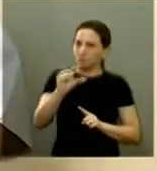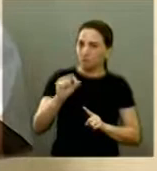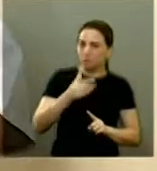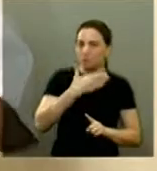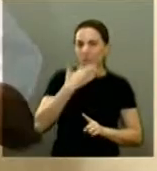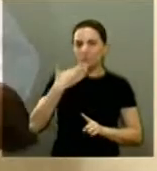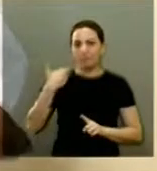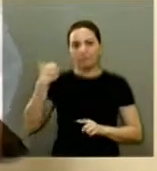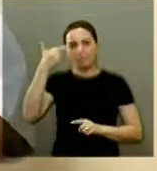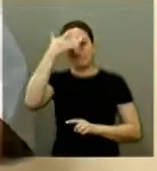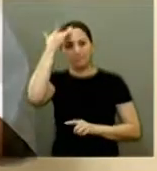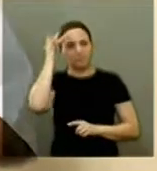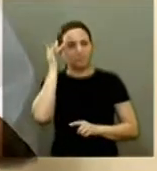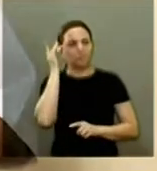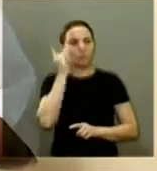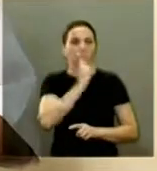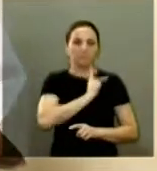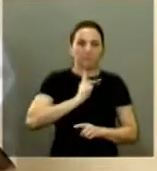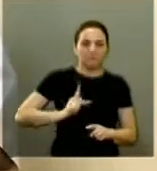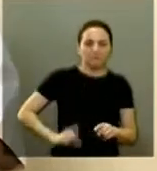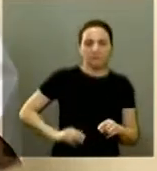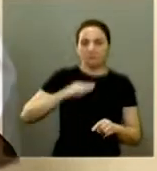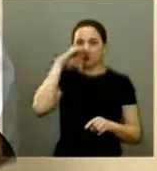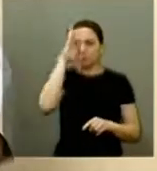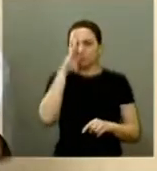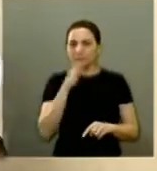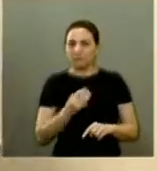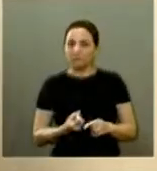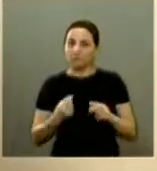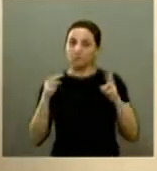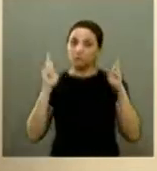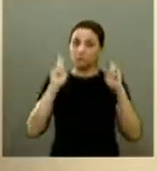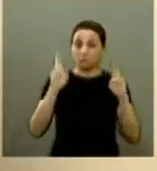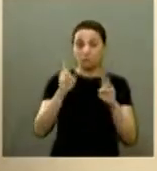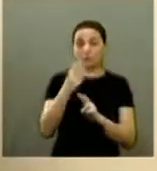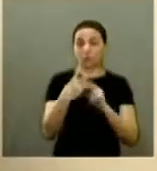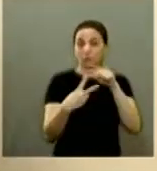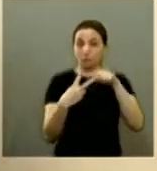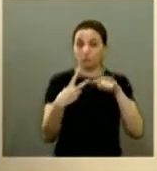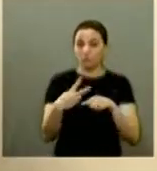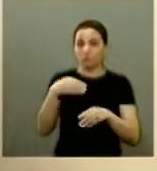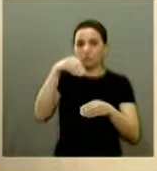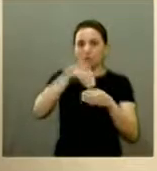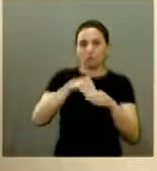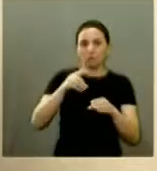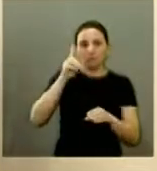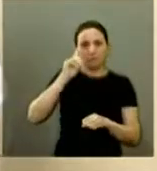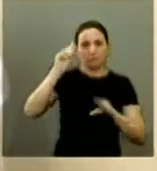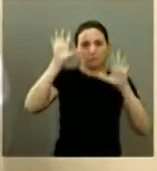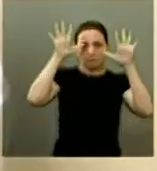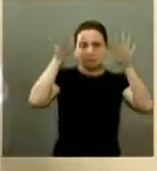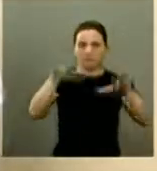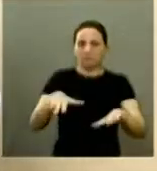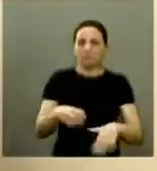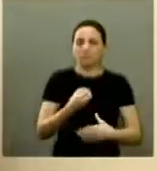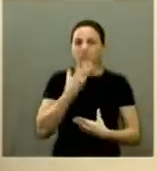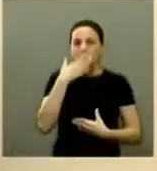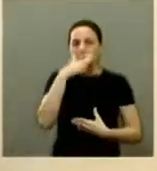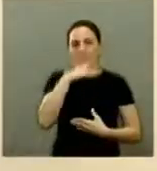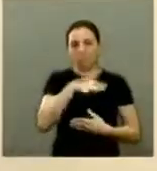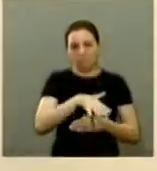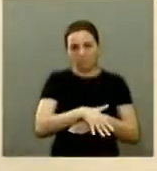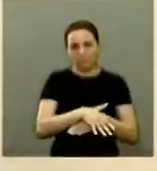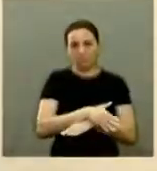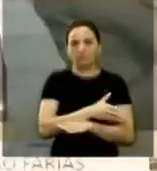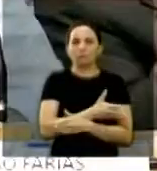o melhor e boa sorte aos dois candidatos e que Deus abençoe a todos e uma boa noite obrigado presidente